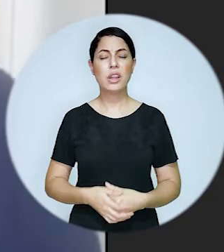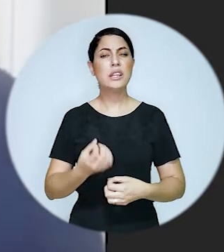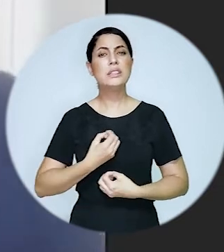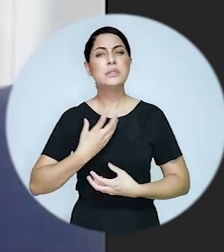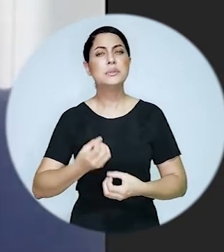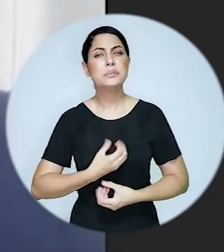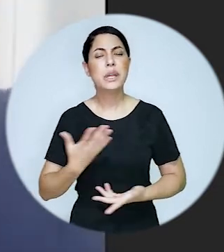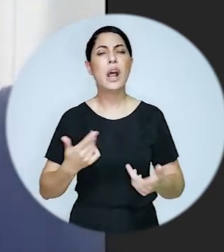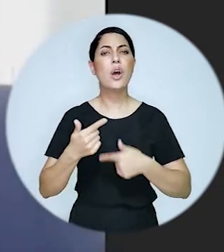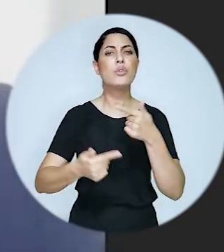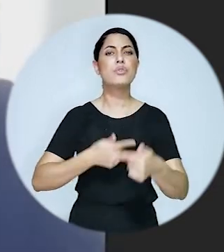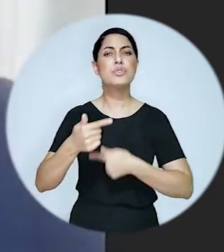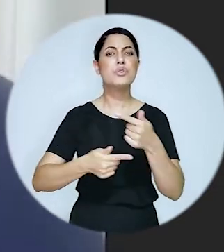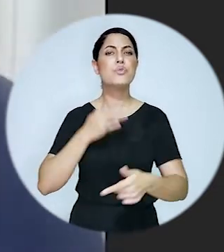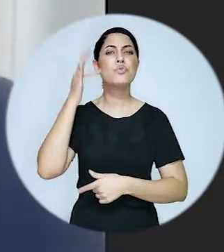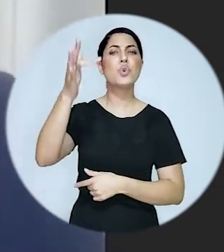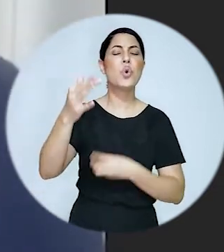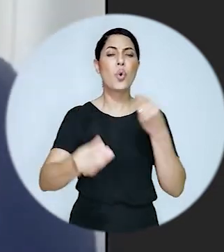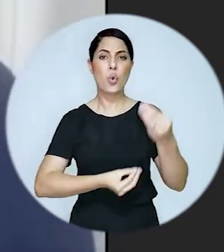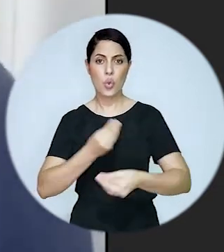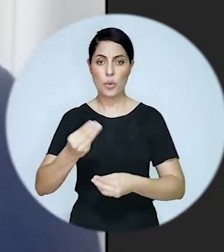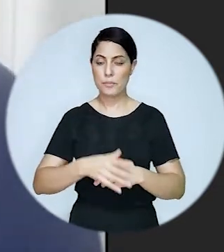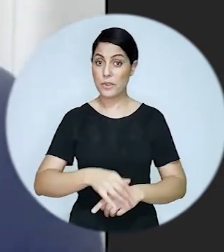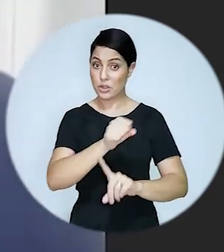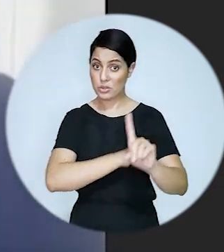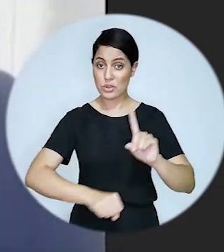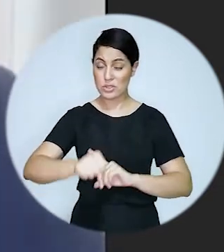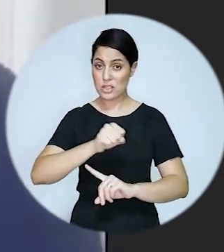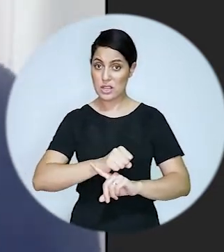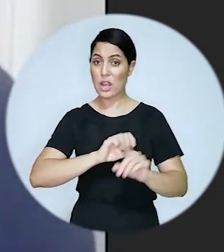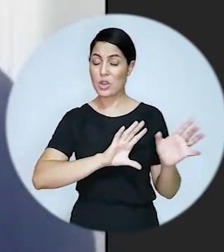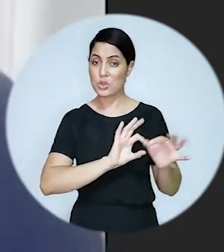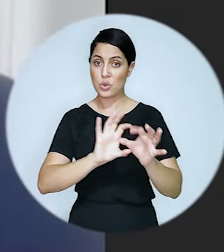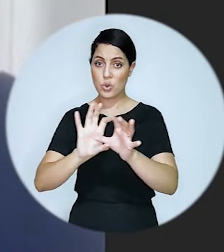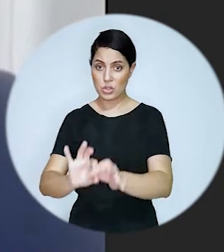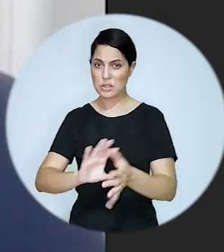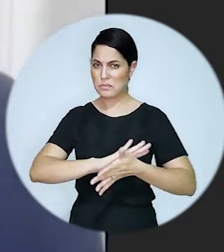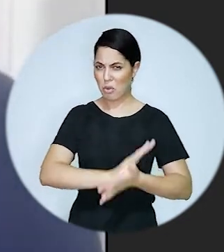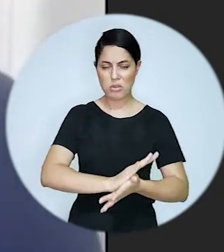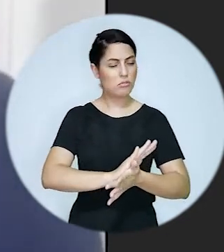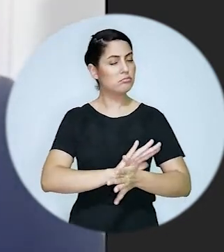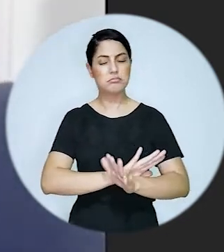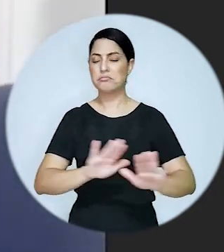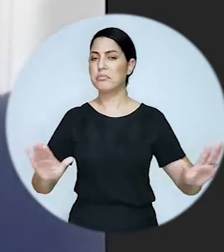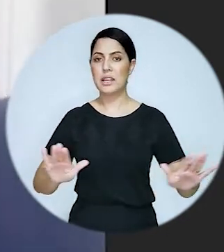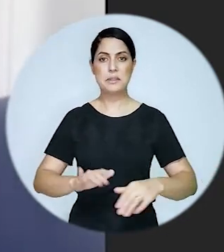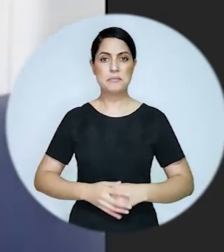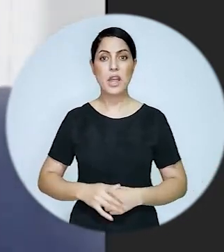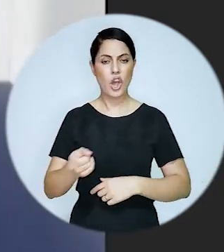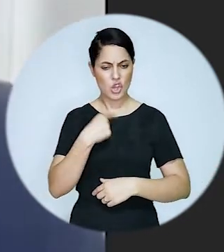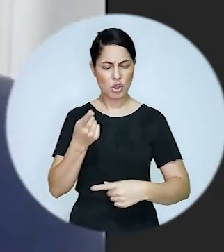que vão inspirar gerações futuras rumo a uma sociedade mais livre de preconceito e